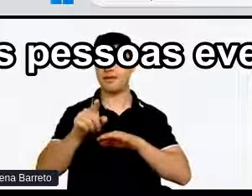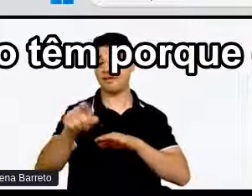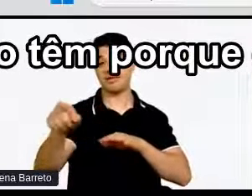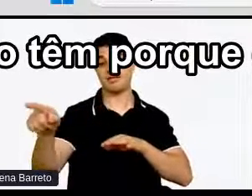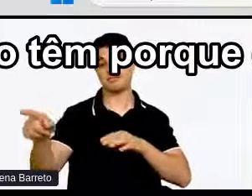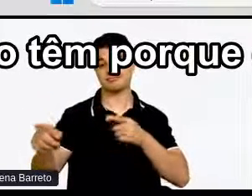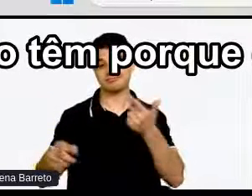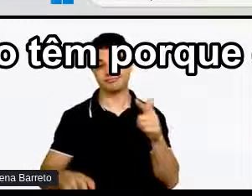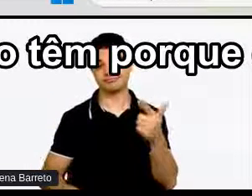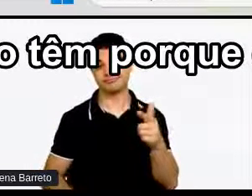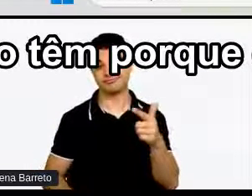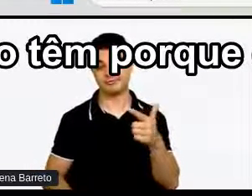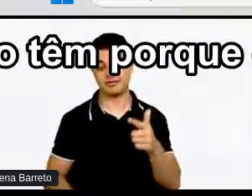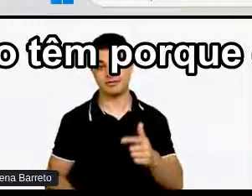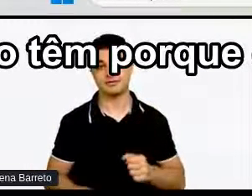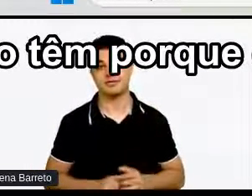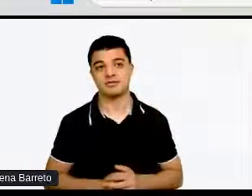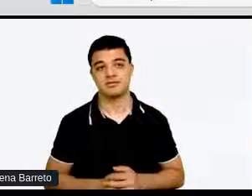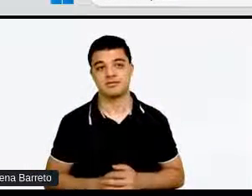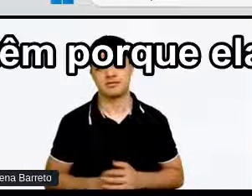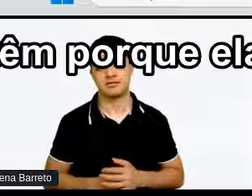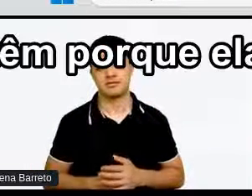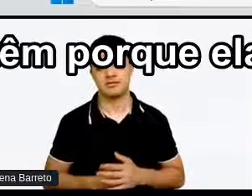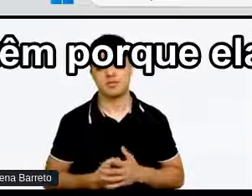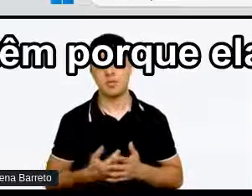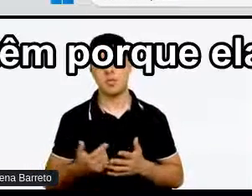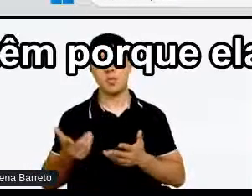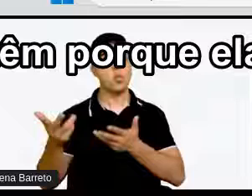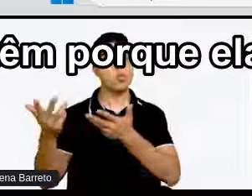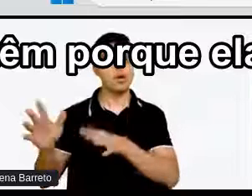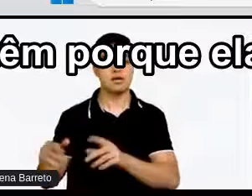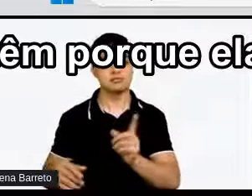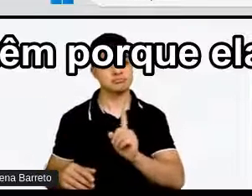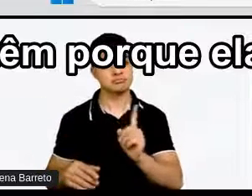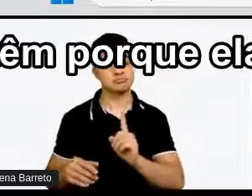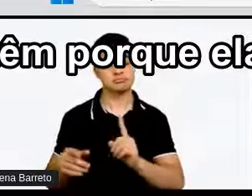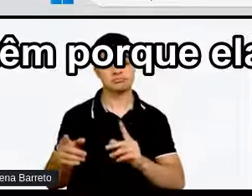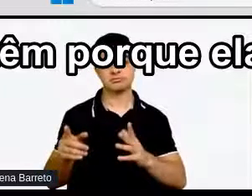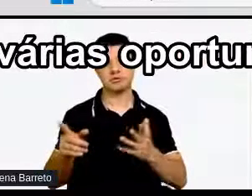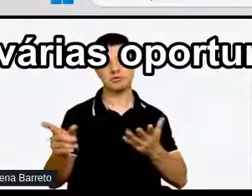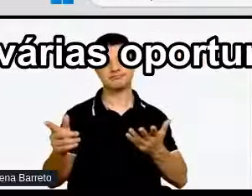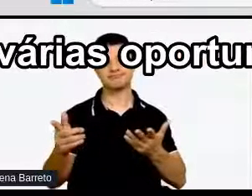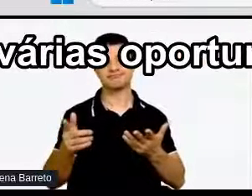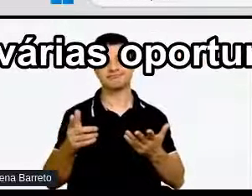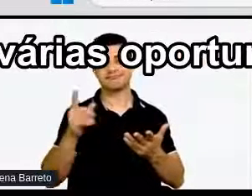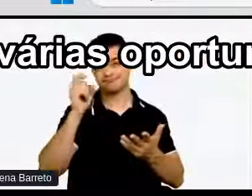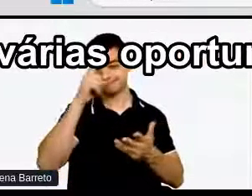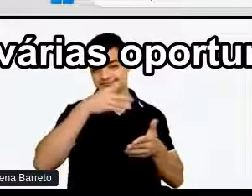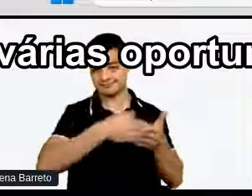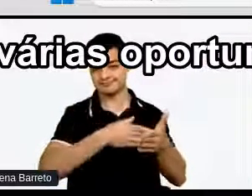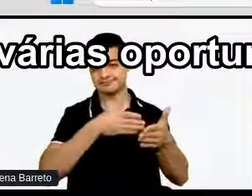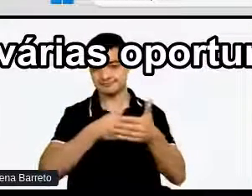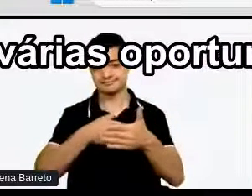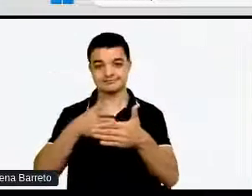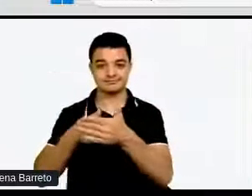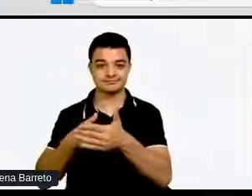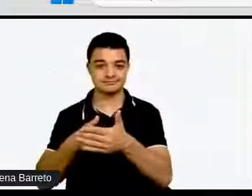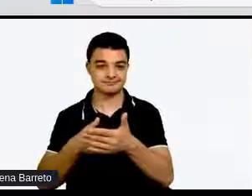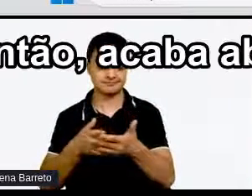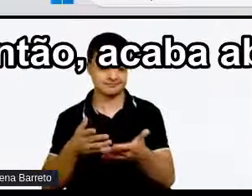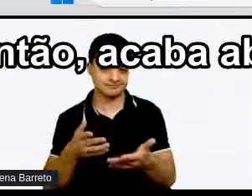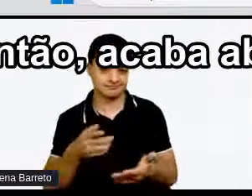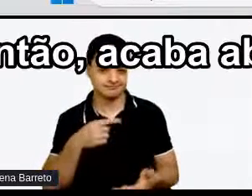não têm E não tem porque elas não quiseram Não tem porque elas tiveram o acesso A várias oportunidades barrado